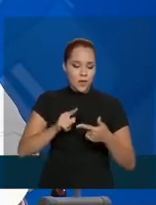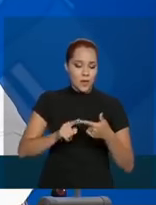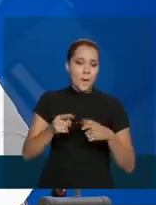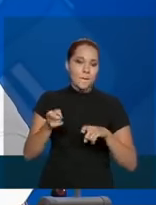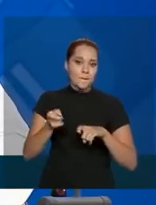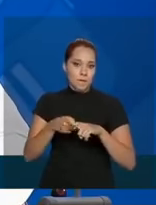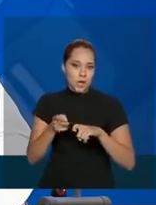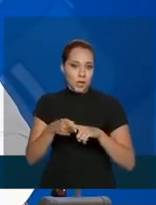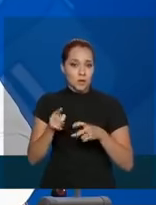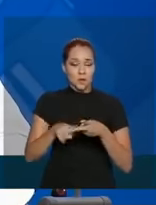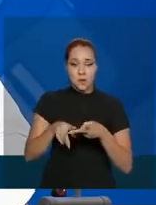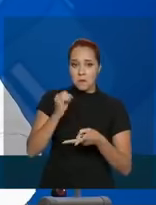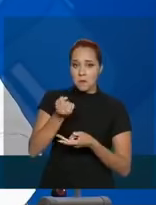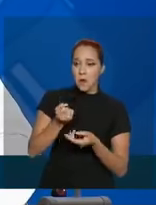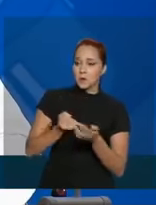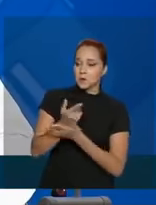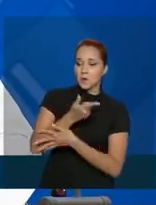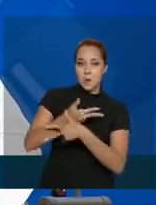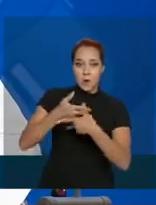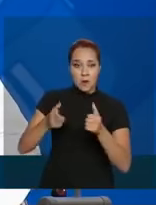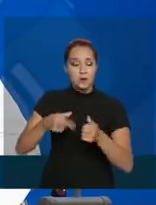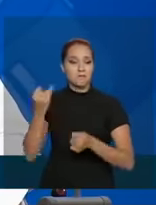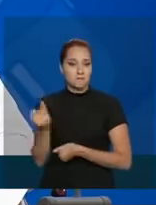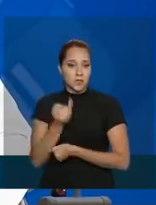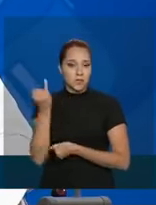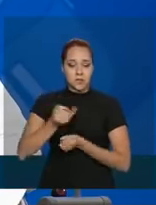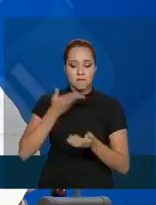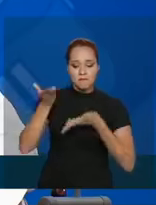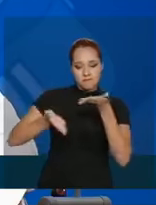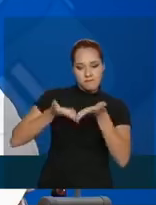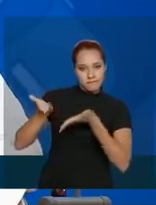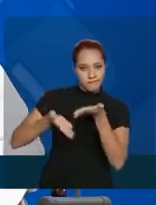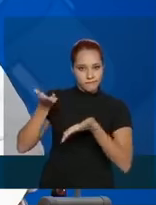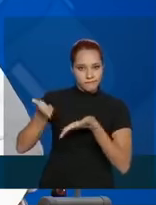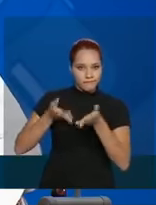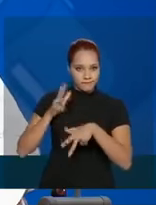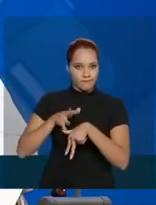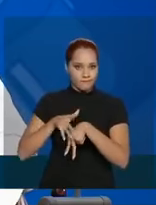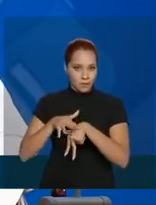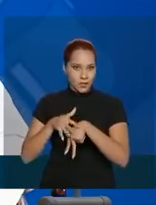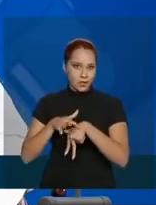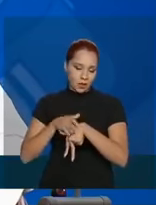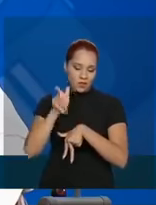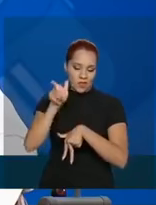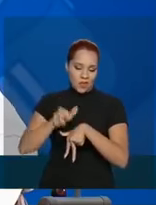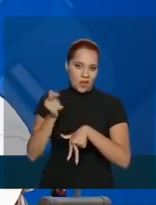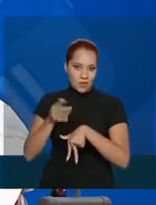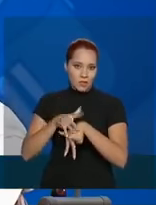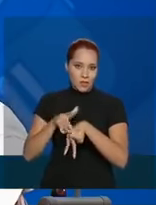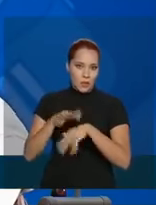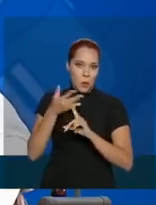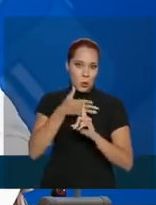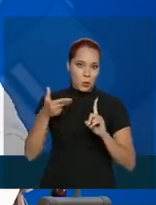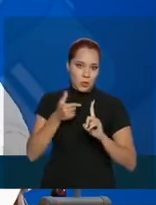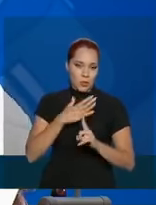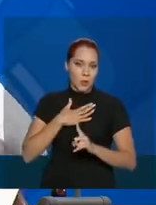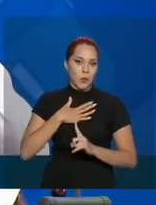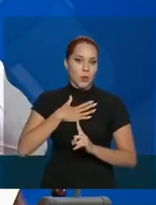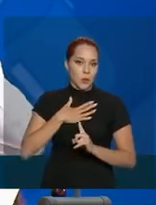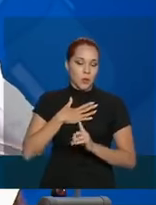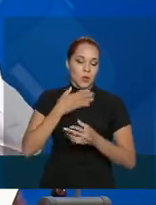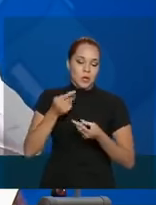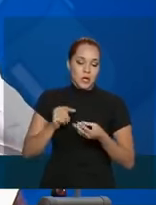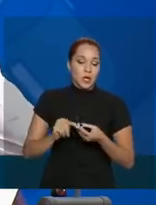insumos que são necessários para o atendimento dos pacientes, esses pacientes com síndrome respiratória aguda grave